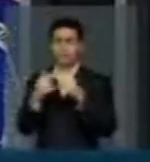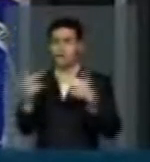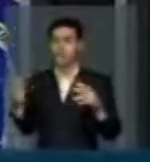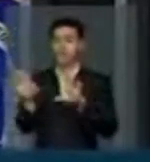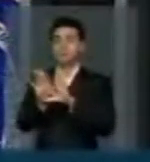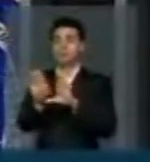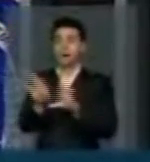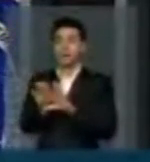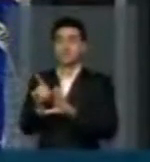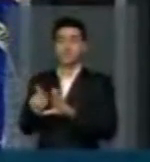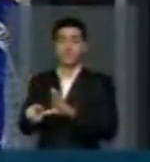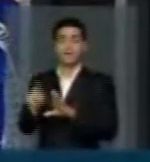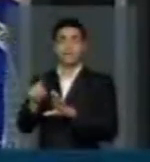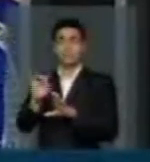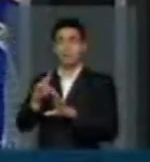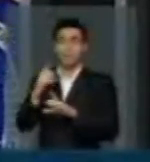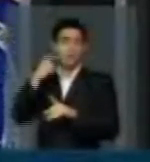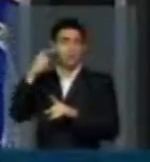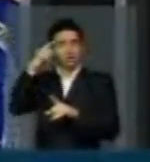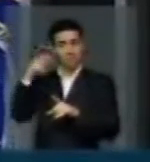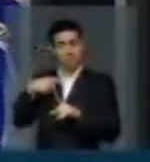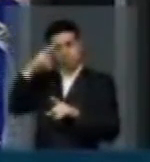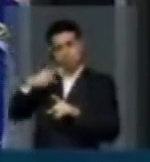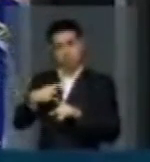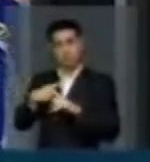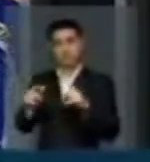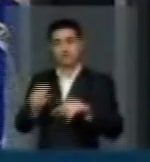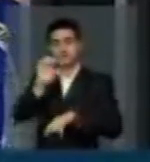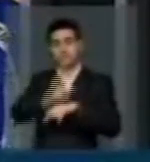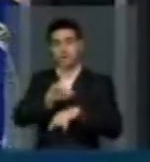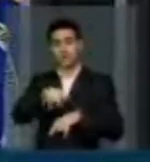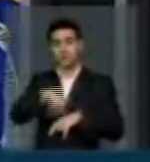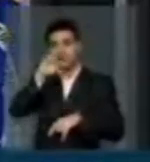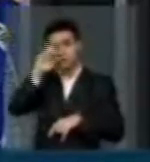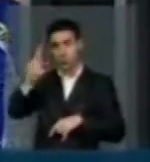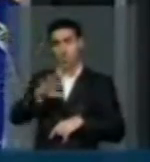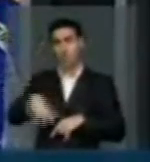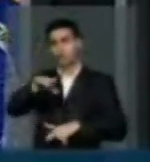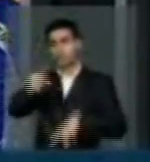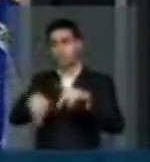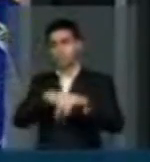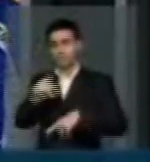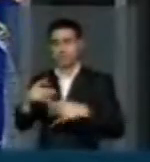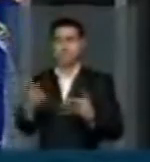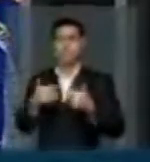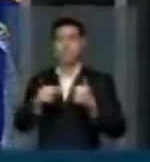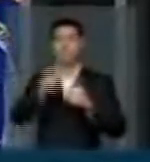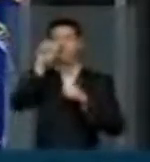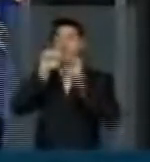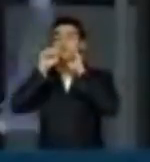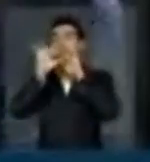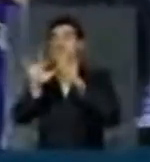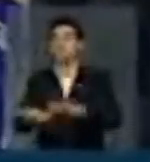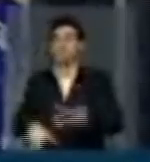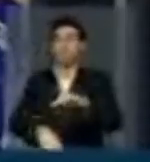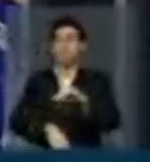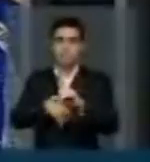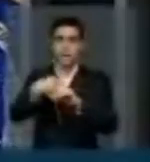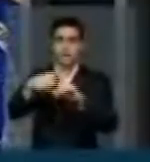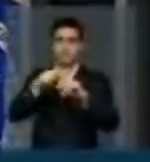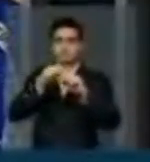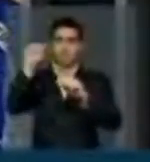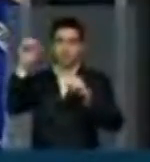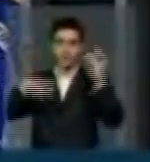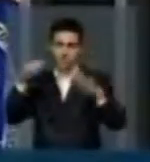individualidade do ser humano, e que colocam o Estado como dono de suas mentes, e derrame sobre todas as suas mais especiais e ricas